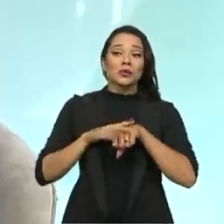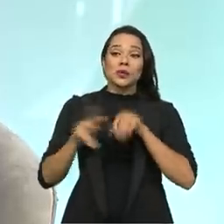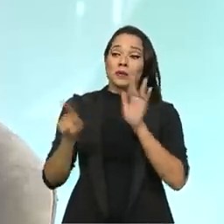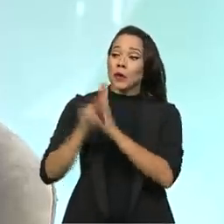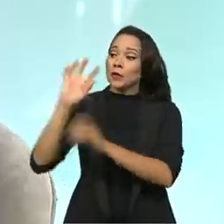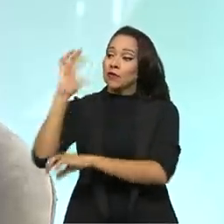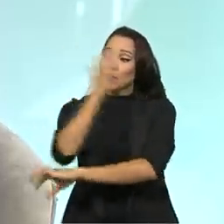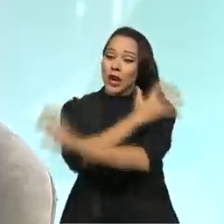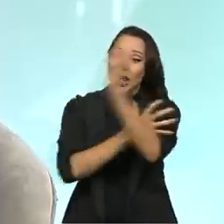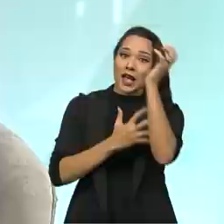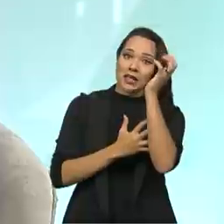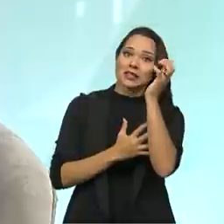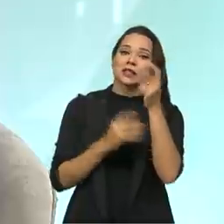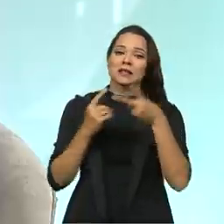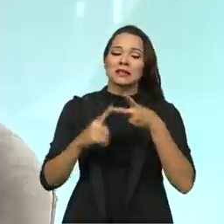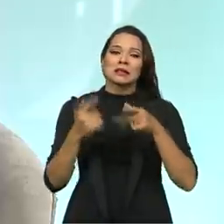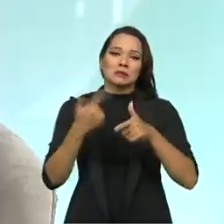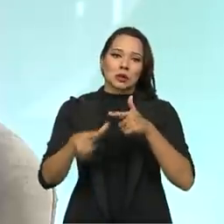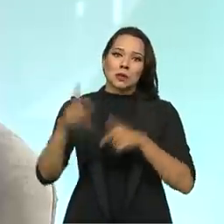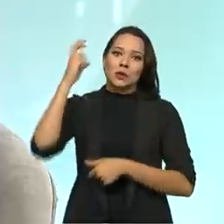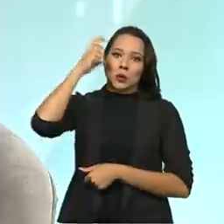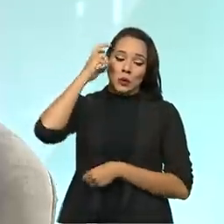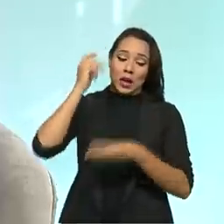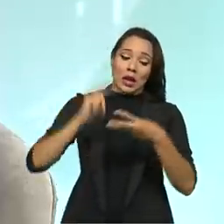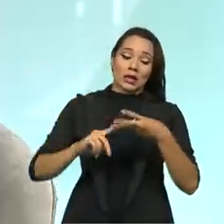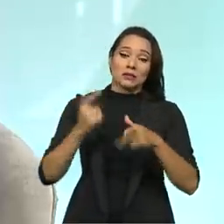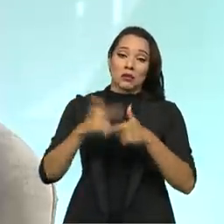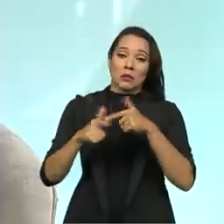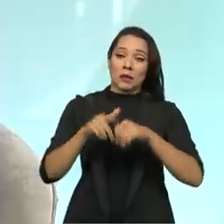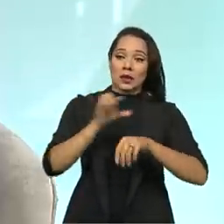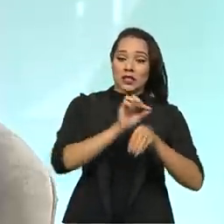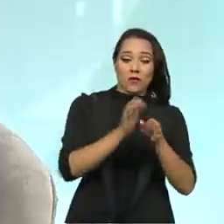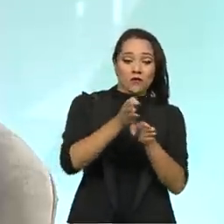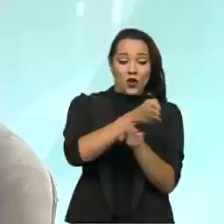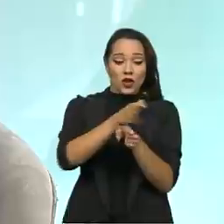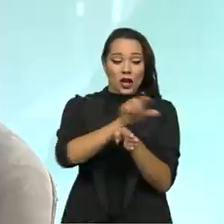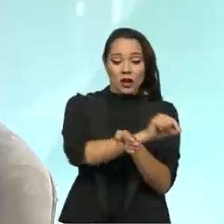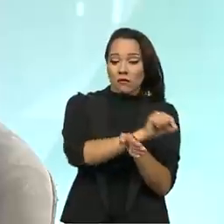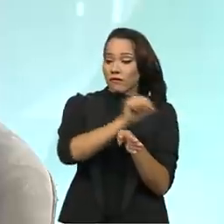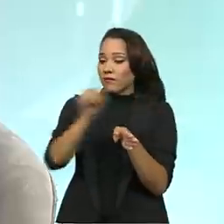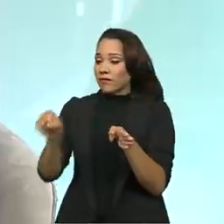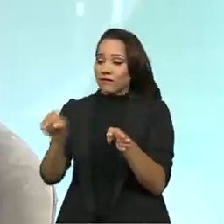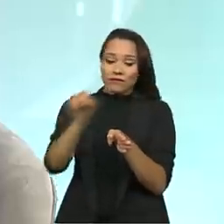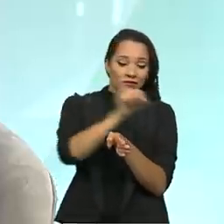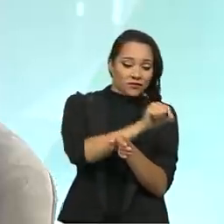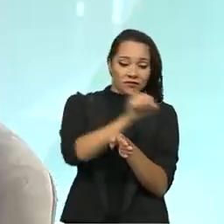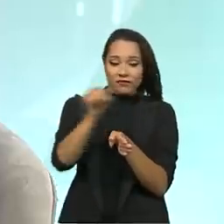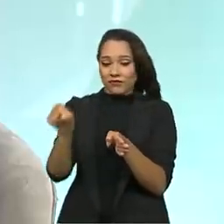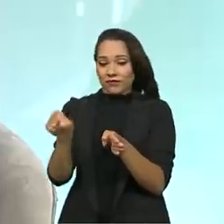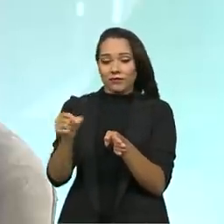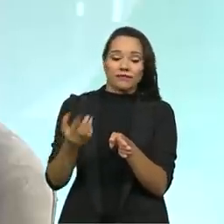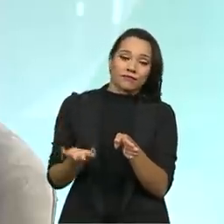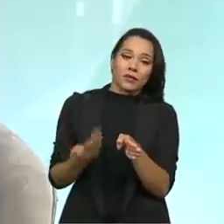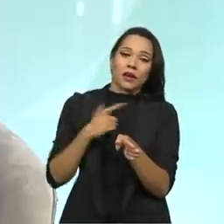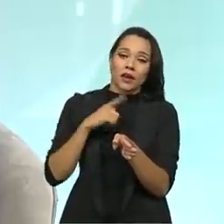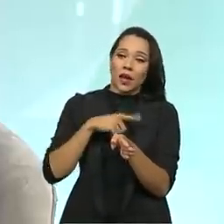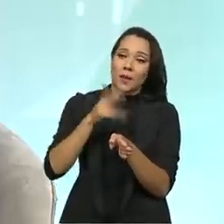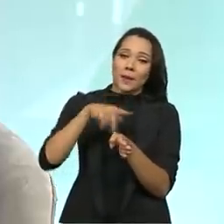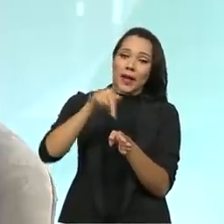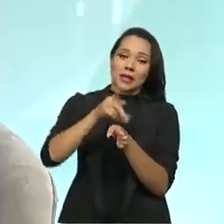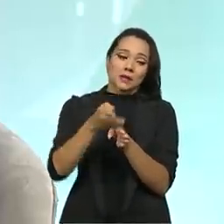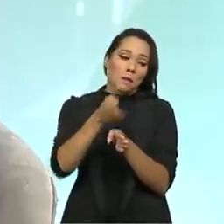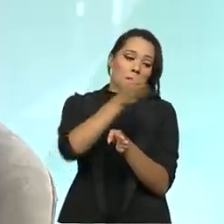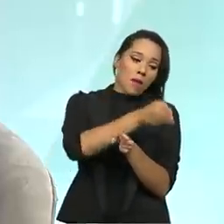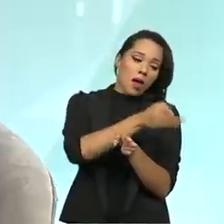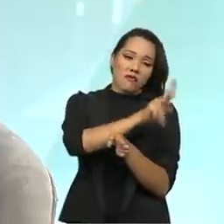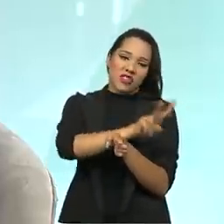floresta, você tem problemas culturais, você tem problemas de travessia de fronteira com países que estão aqui ao nosso lado e